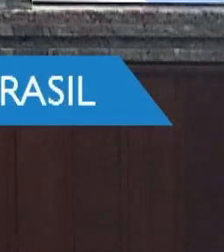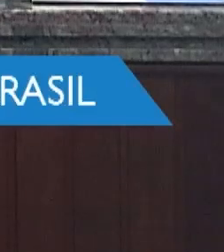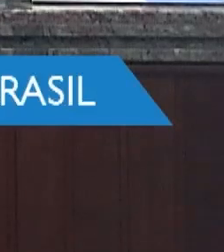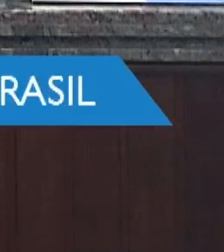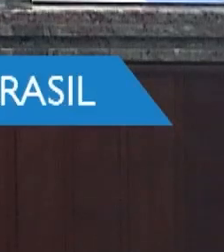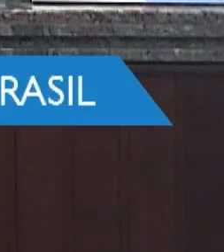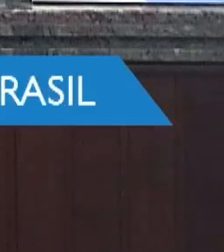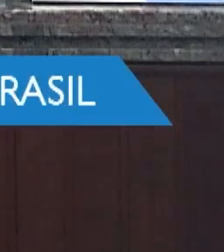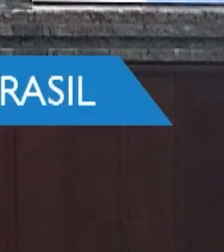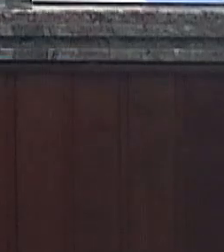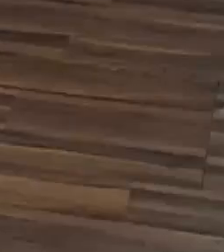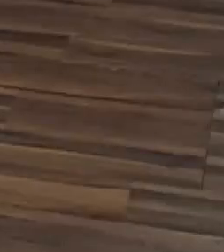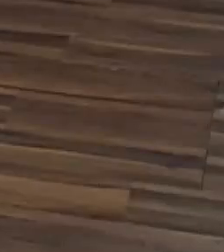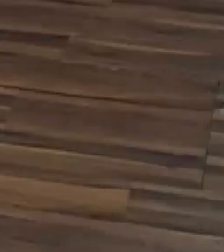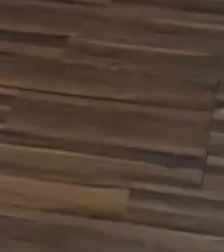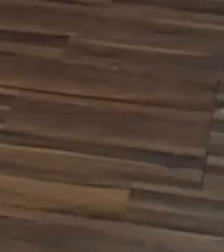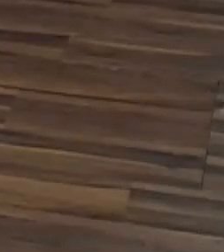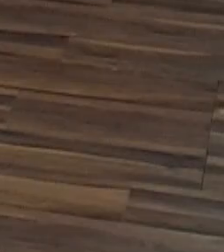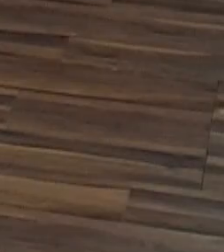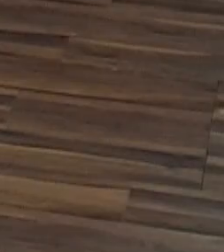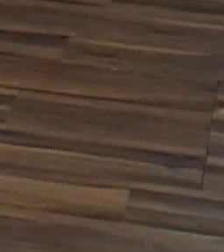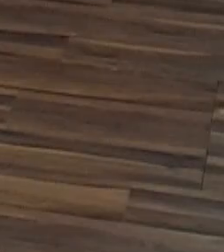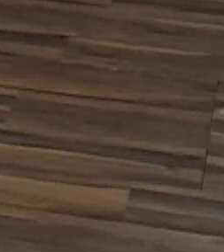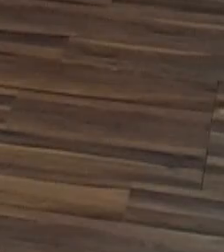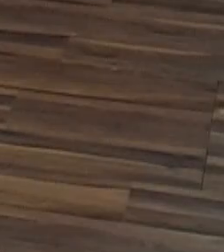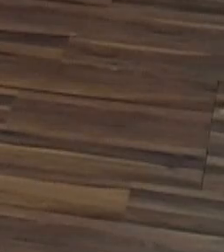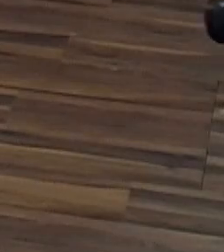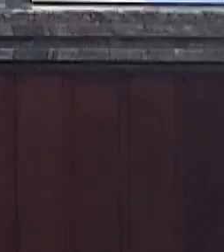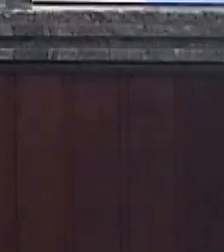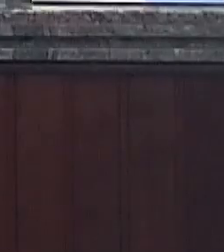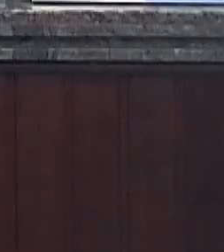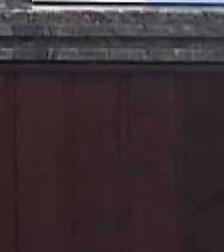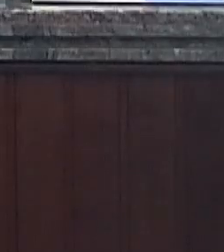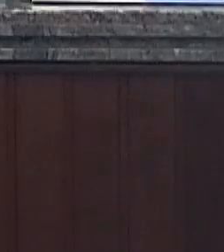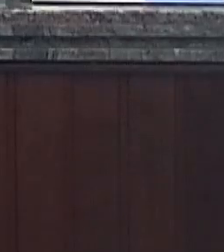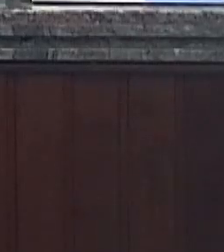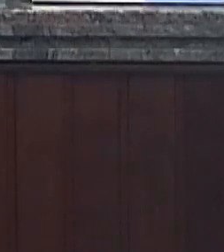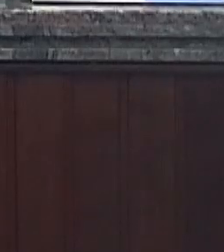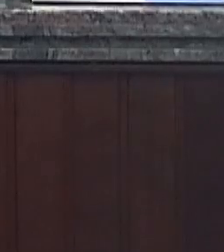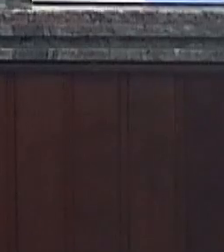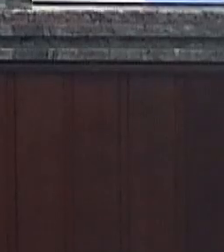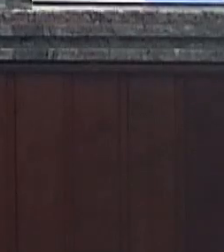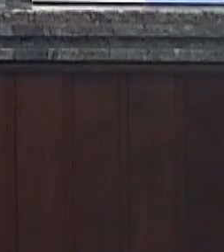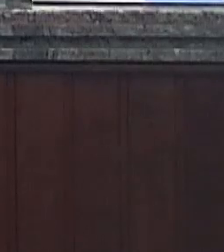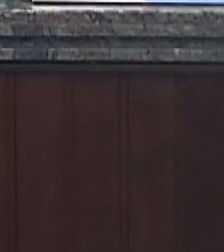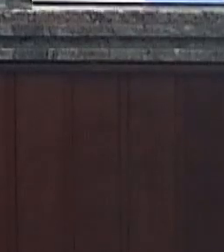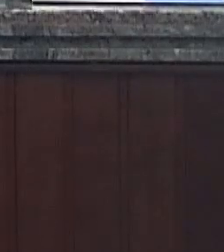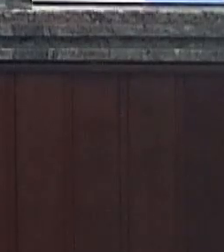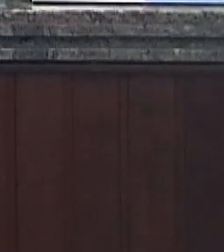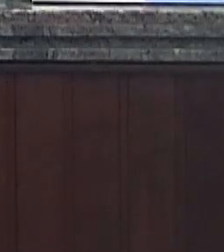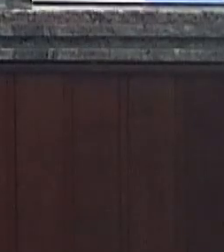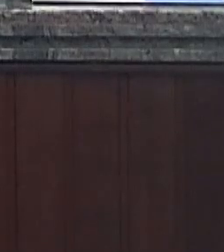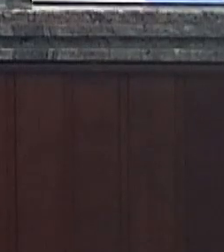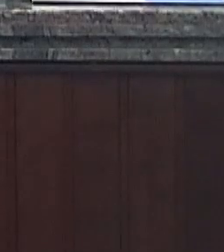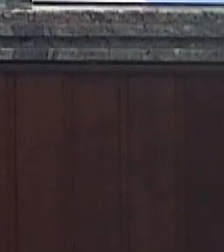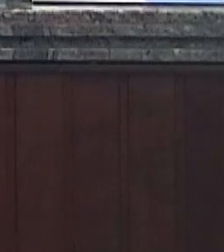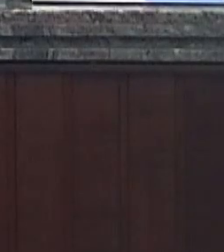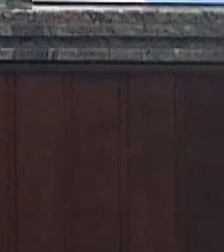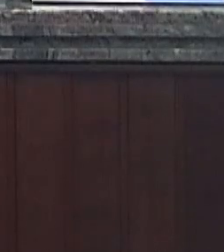favoráveis permaneçam como estão, está aprovada por unanimidade. Ata da 29ª sessão ordinária de 2024.